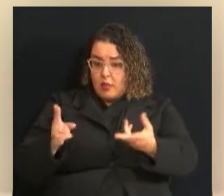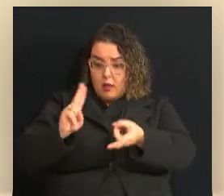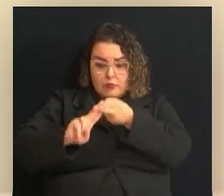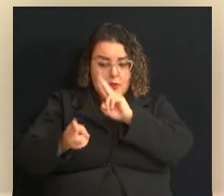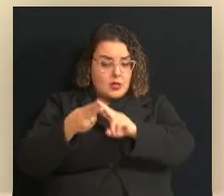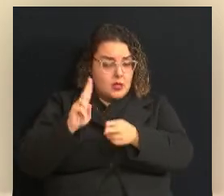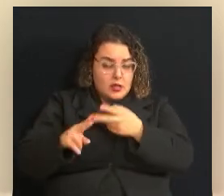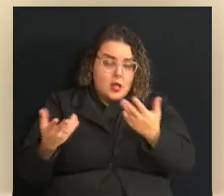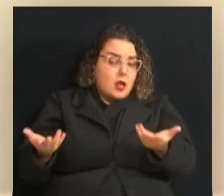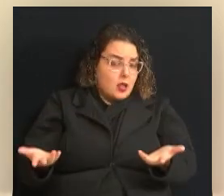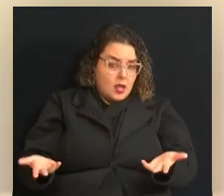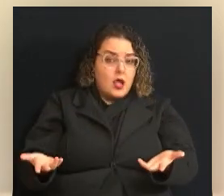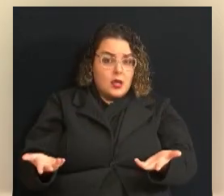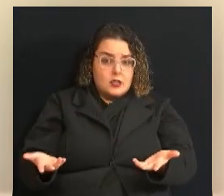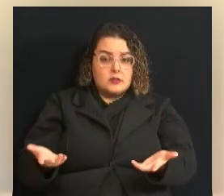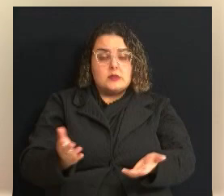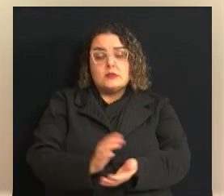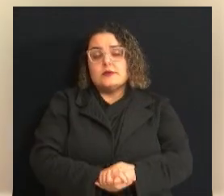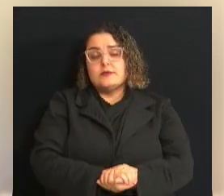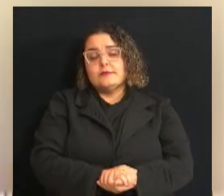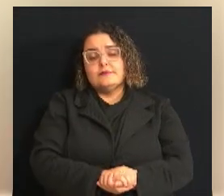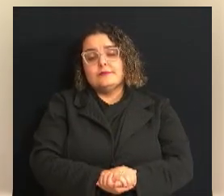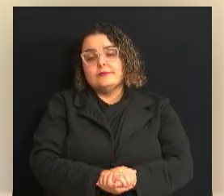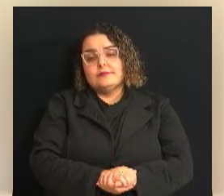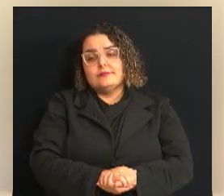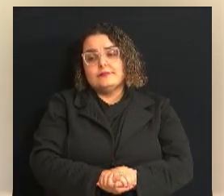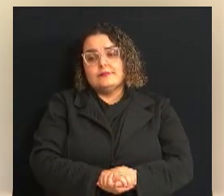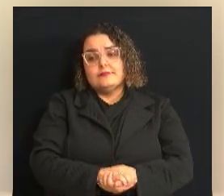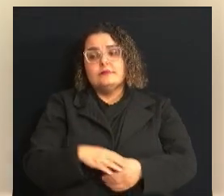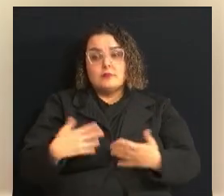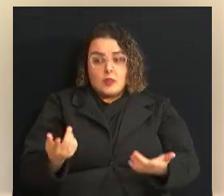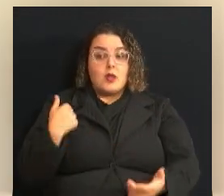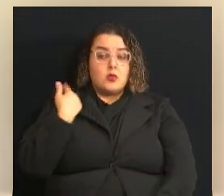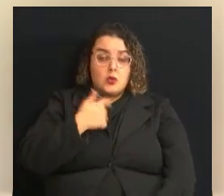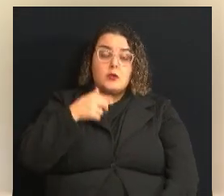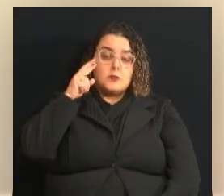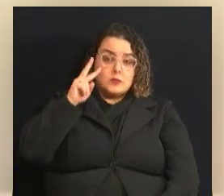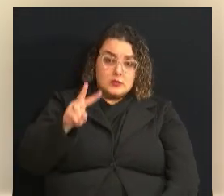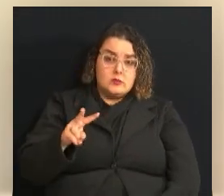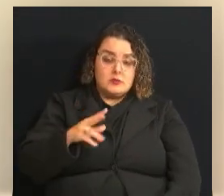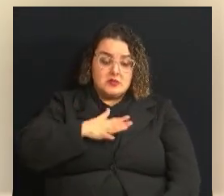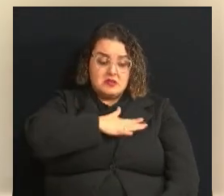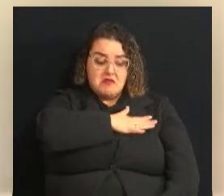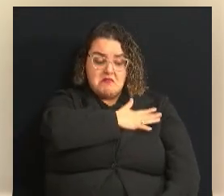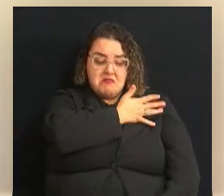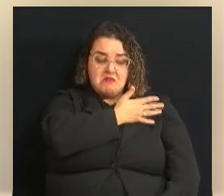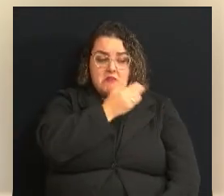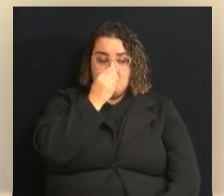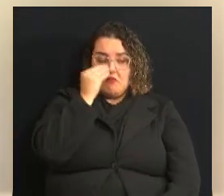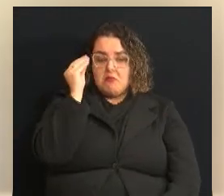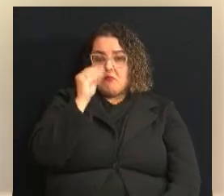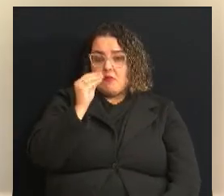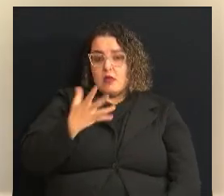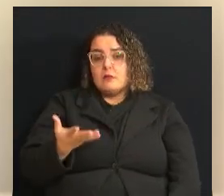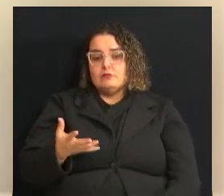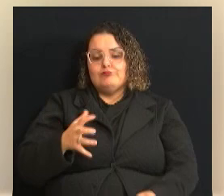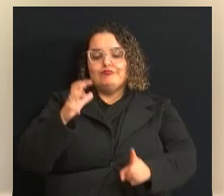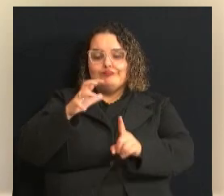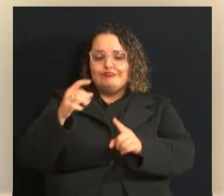e a gente está vendo que essa discriminação, o impacto econômico, então significa que as empresas,